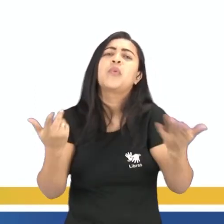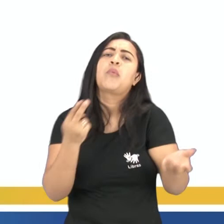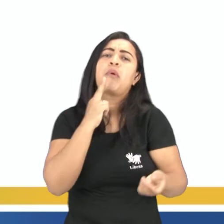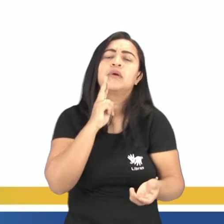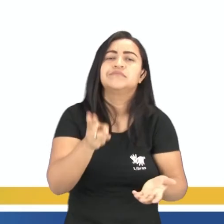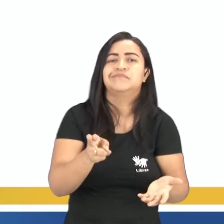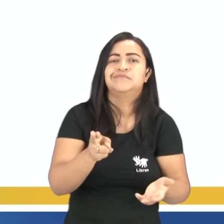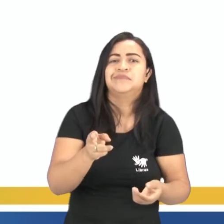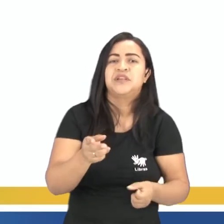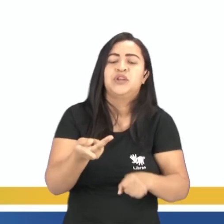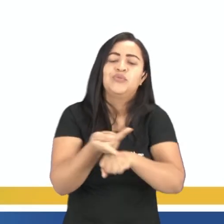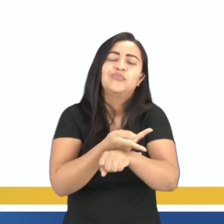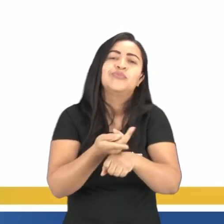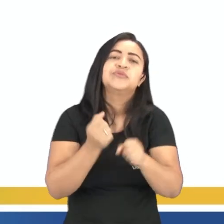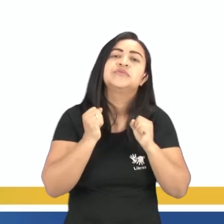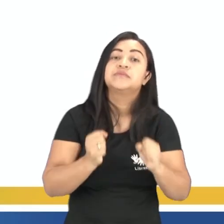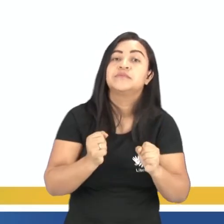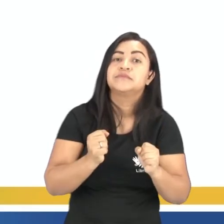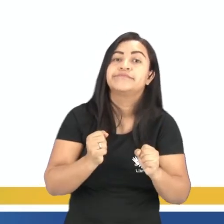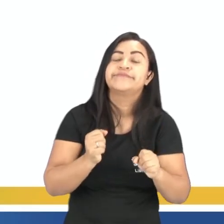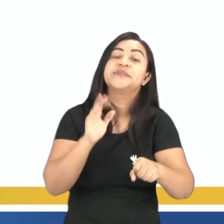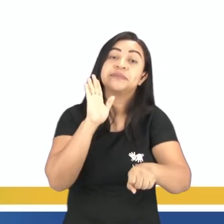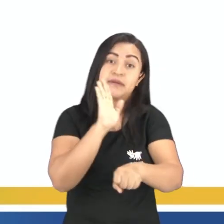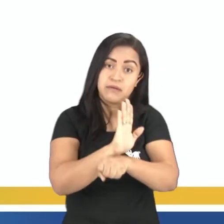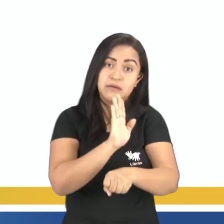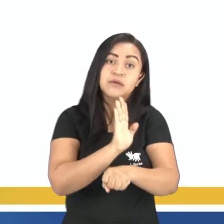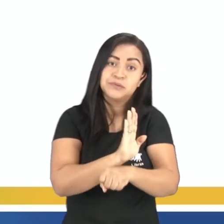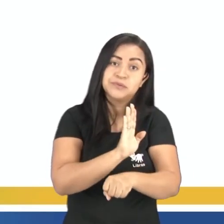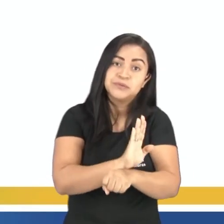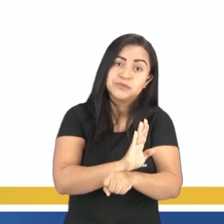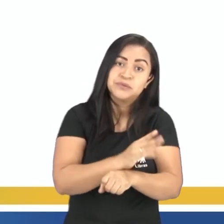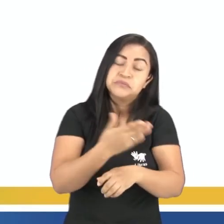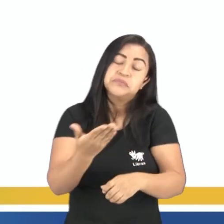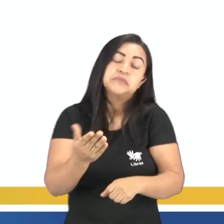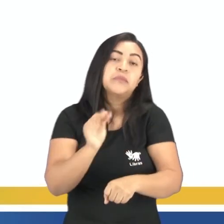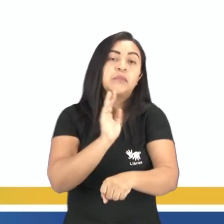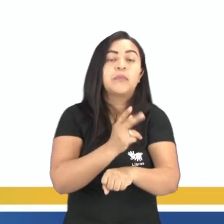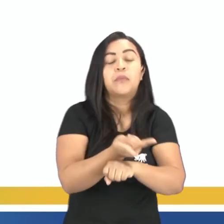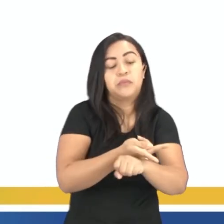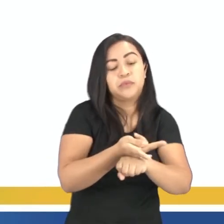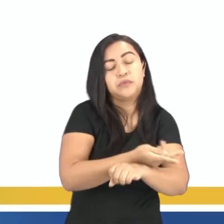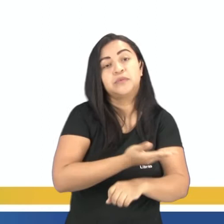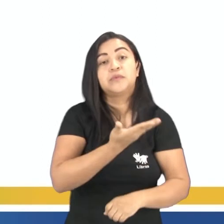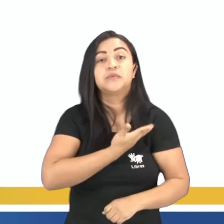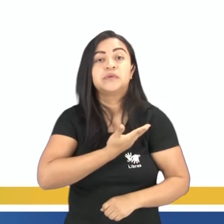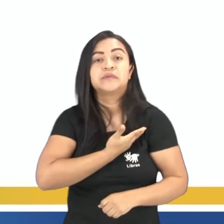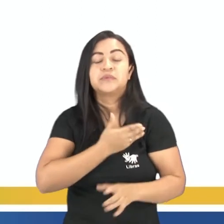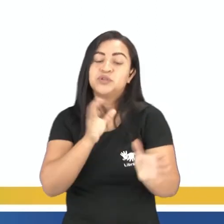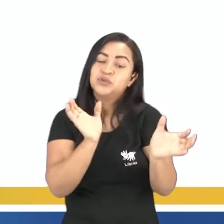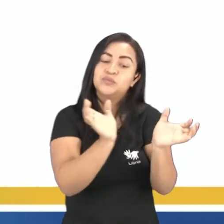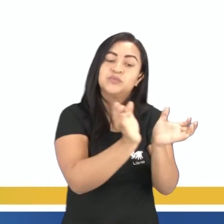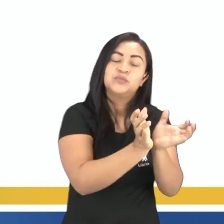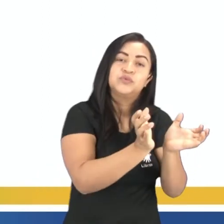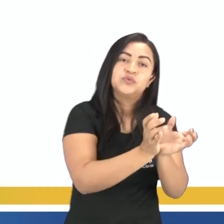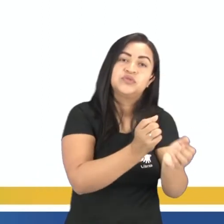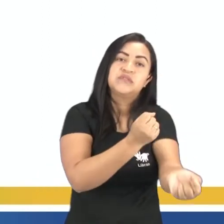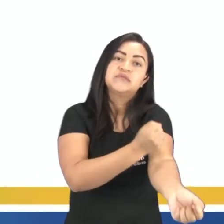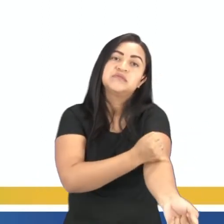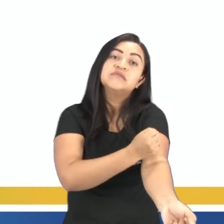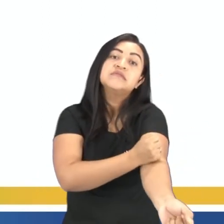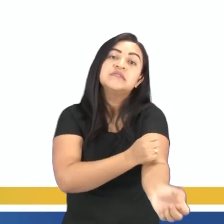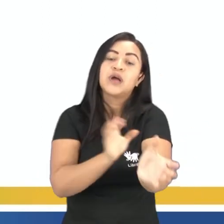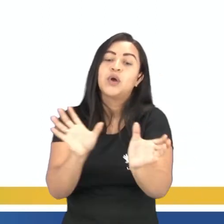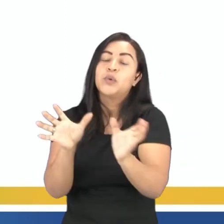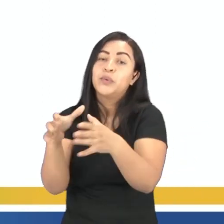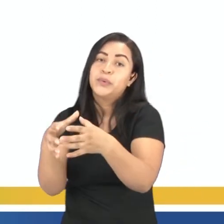procurar? Poderia procurar uma ajuda, né? Procurar um amigo e ir para aquele grupo de alcoólicos